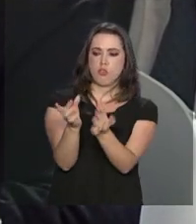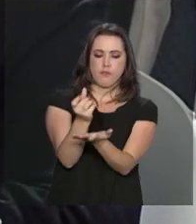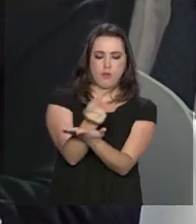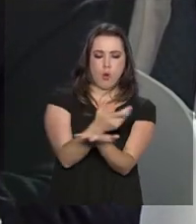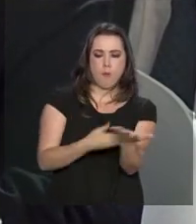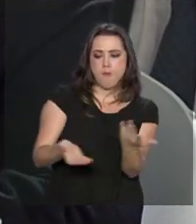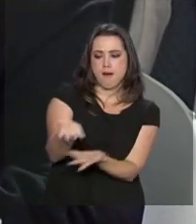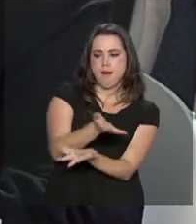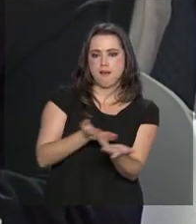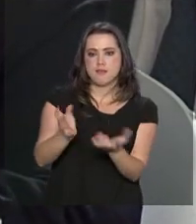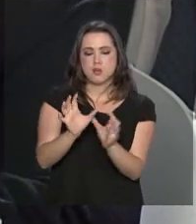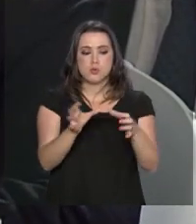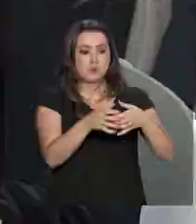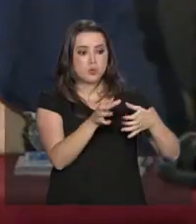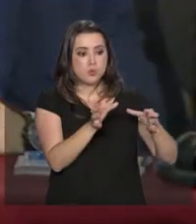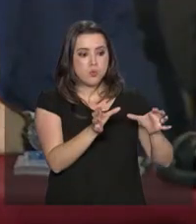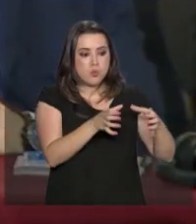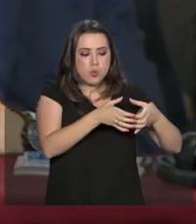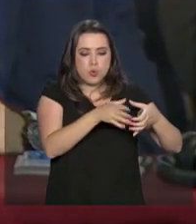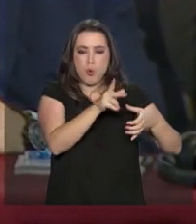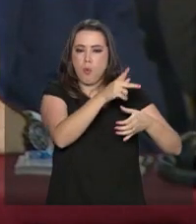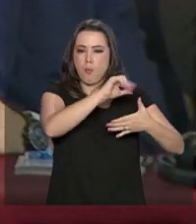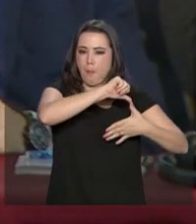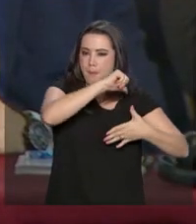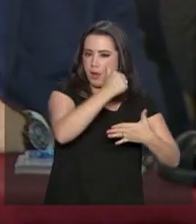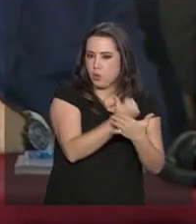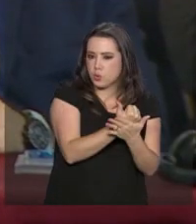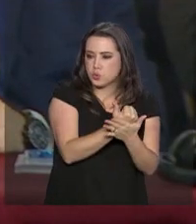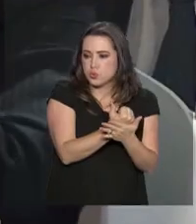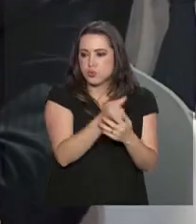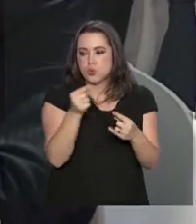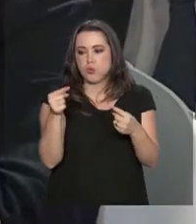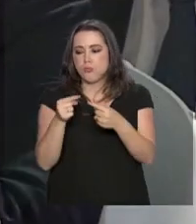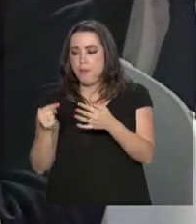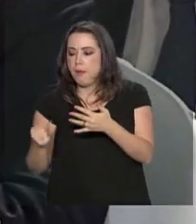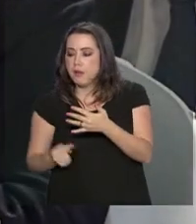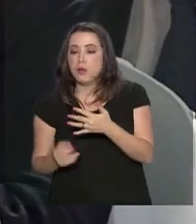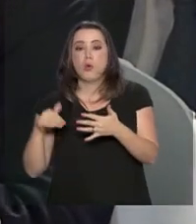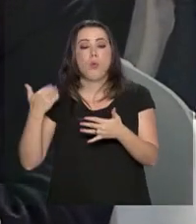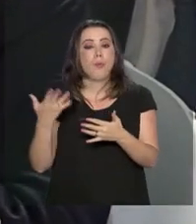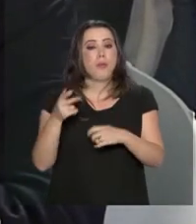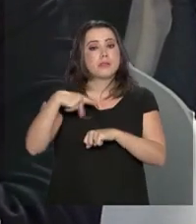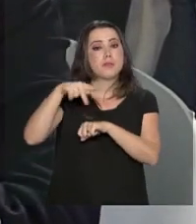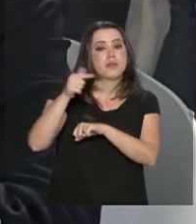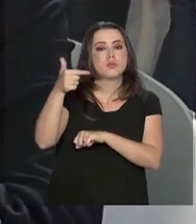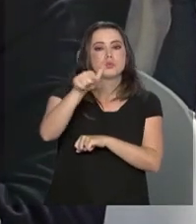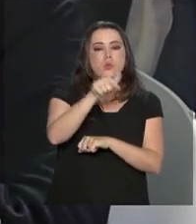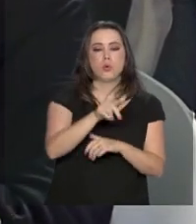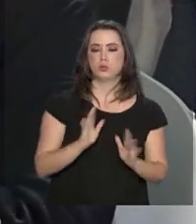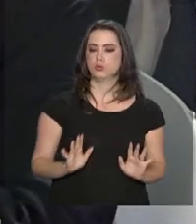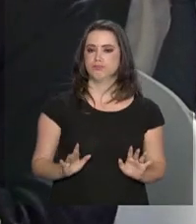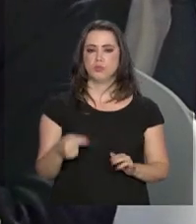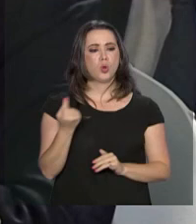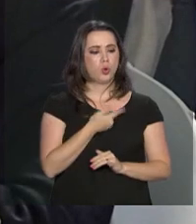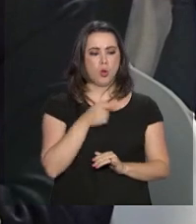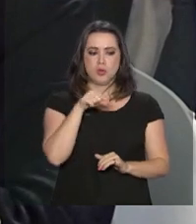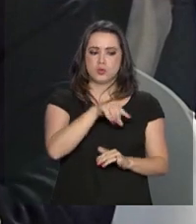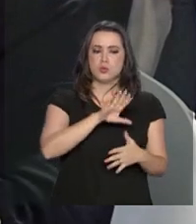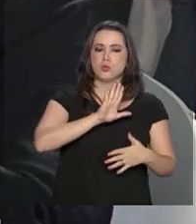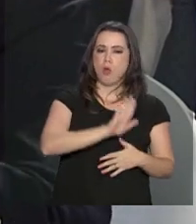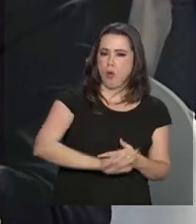trocas comerciais realizadas pelo Mercosul nos últimos anos. Nós não nos limitamos apenas à nossa região.